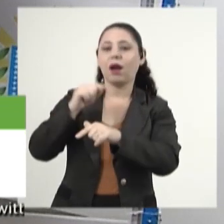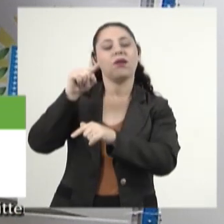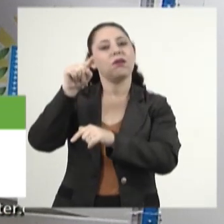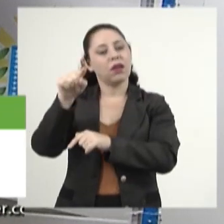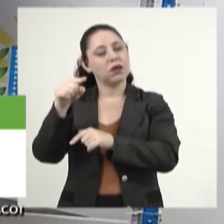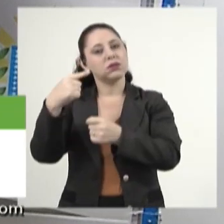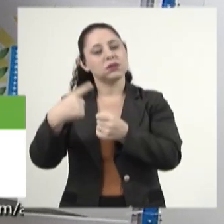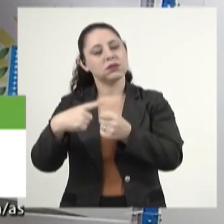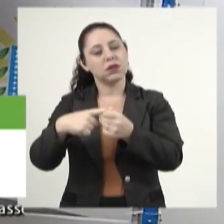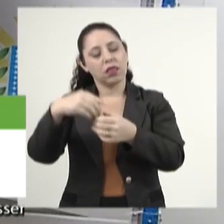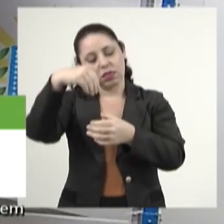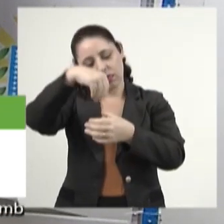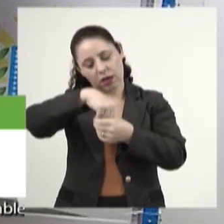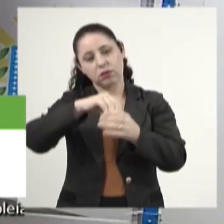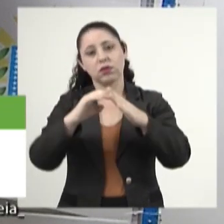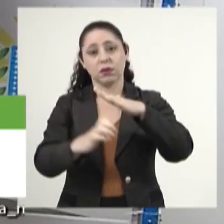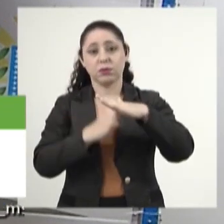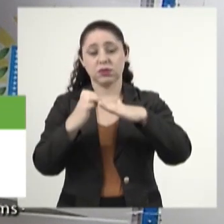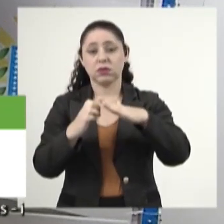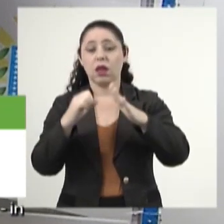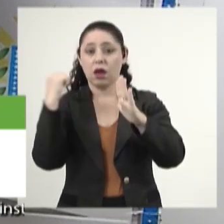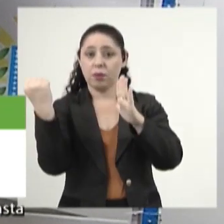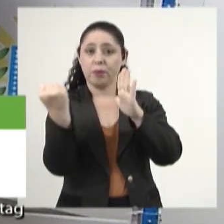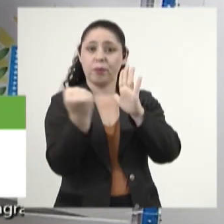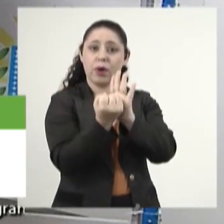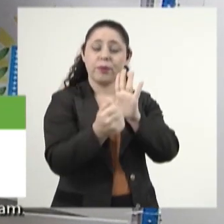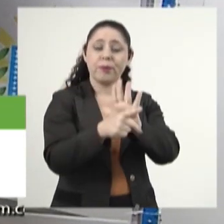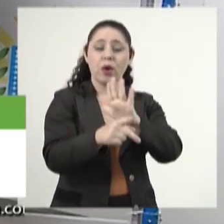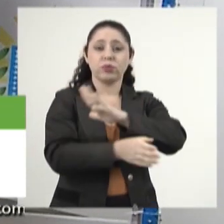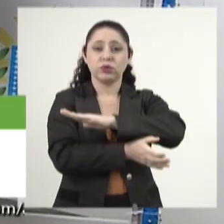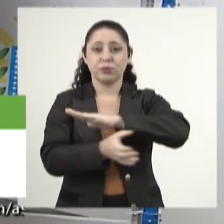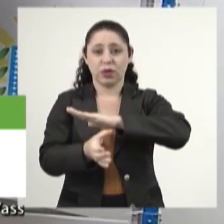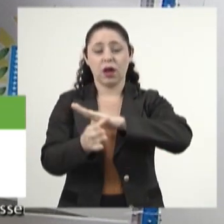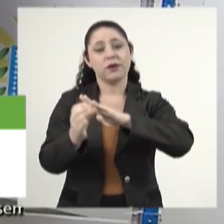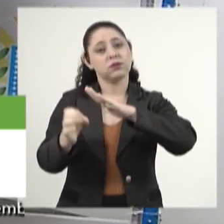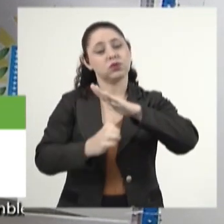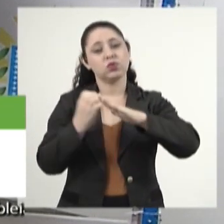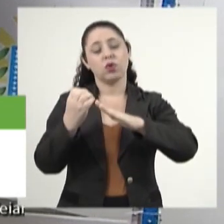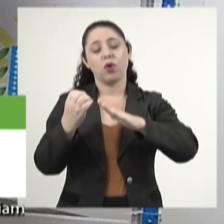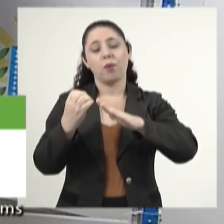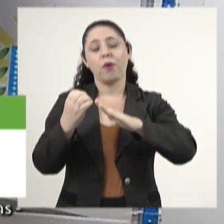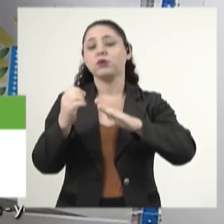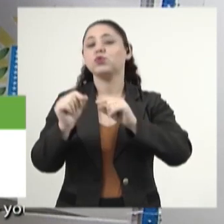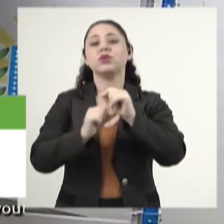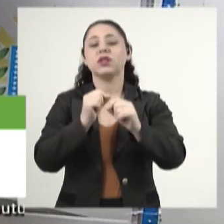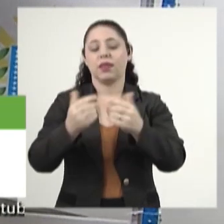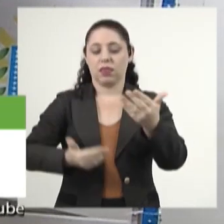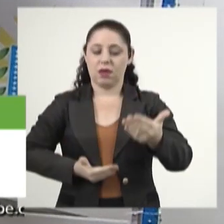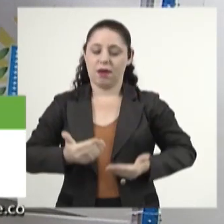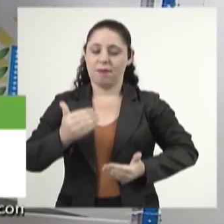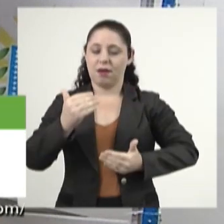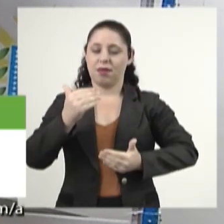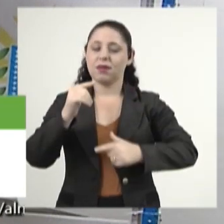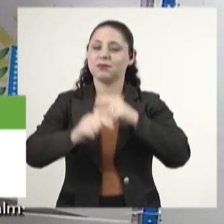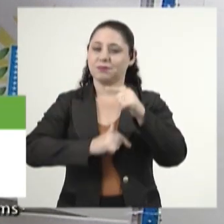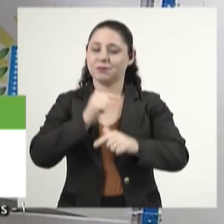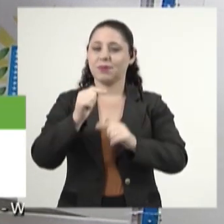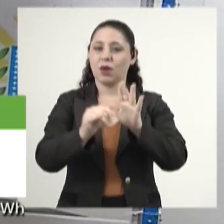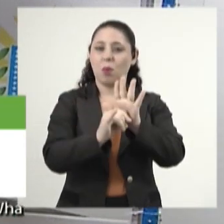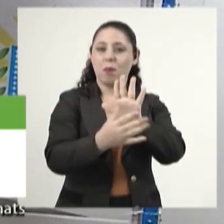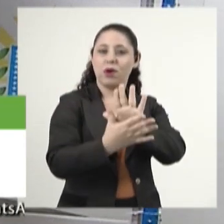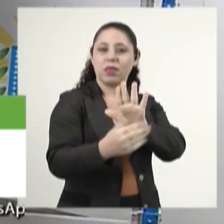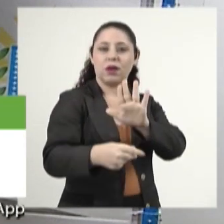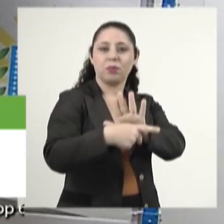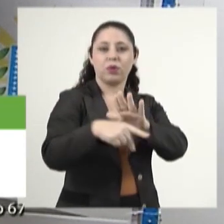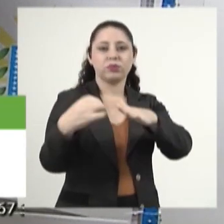dentro da empresa pública, inclusive foi reconhecido pela própria Sane Sul como funcionário modelo da empresa. Então, matéria que